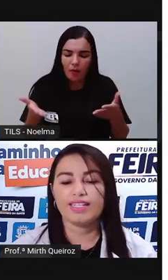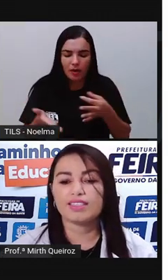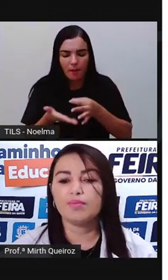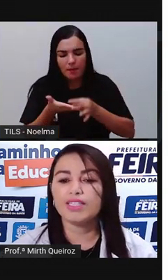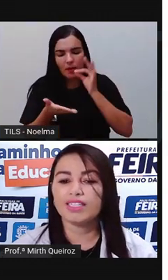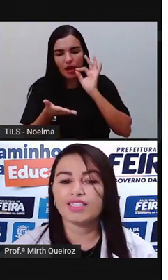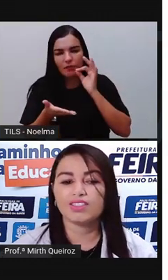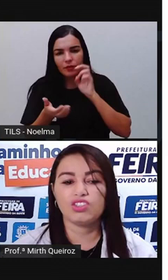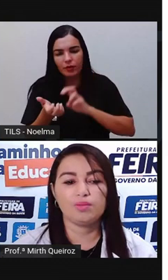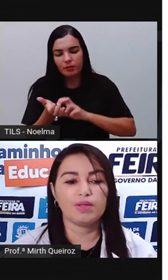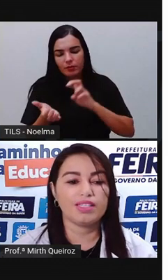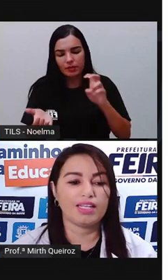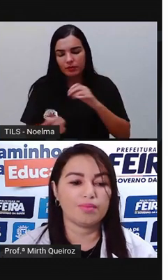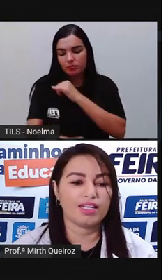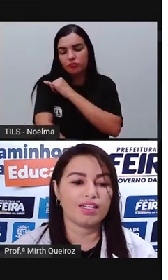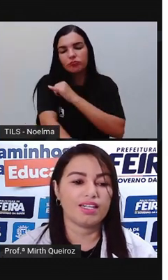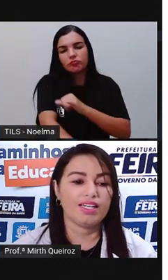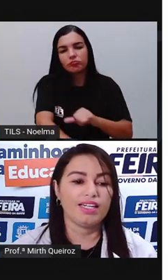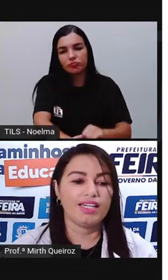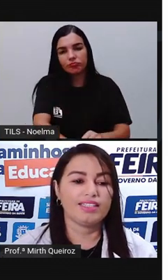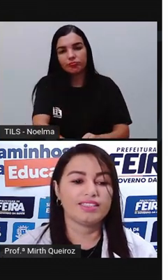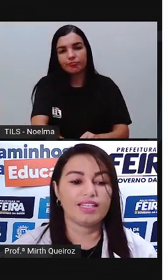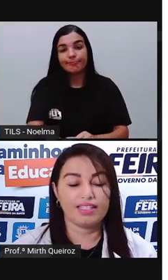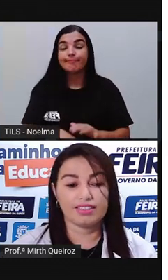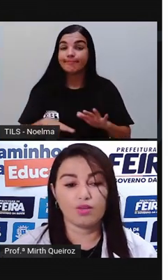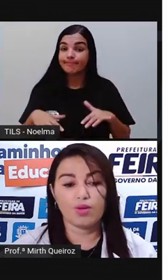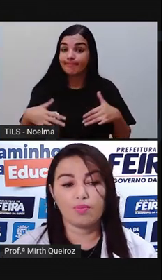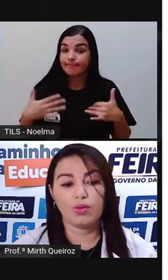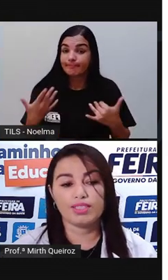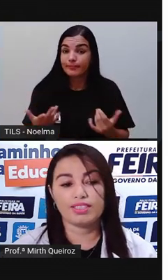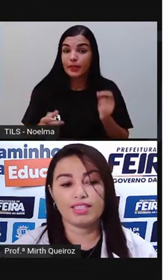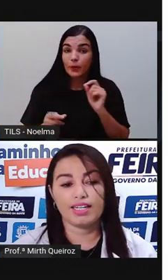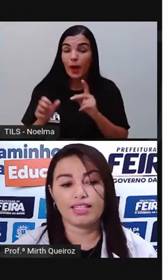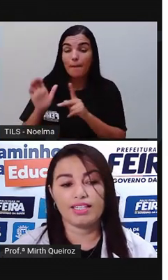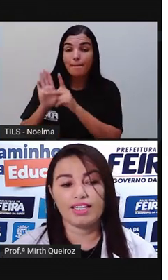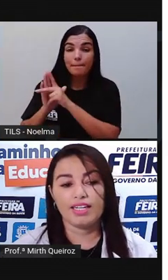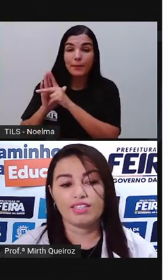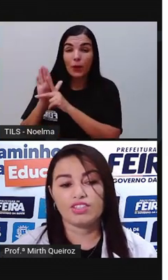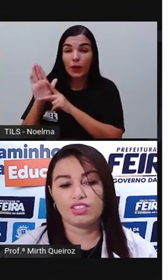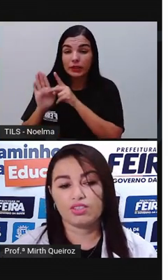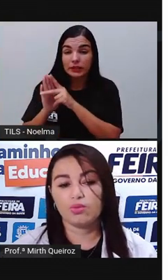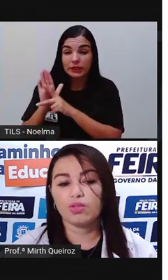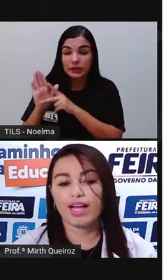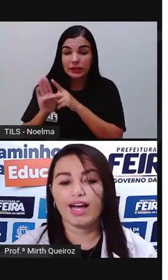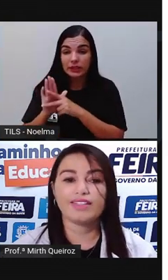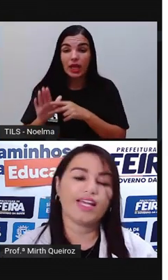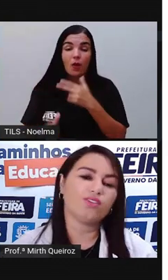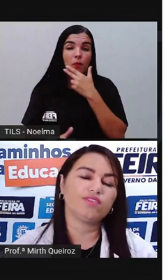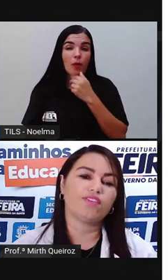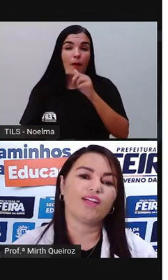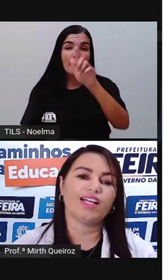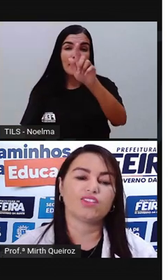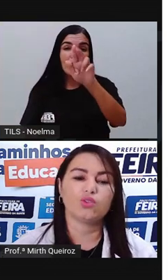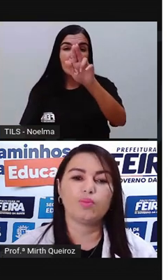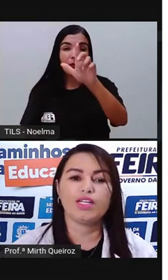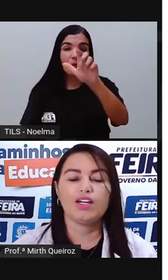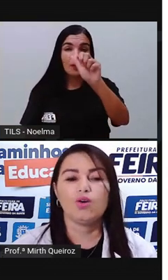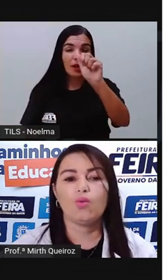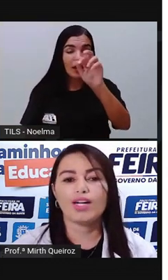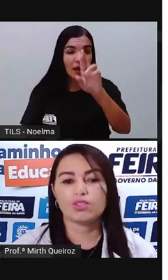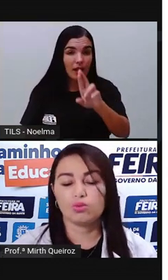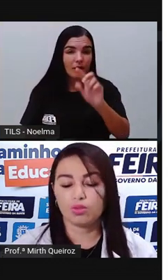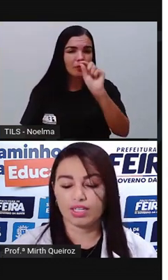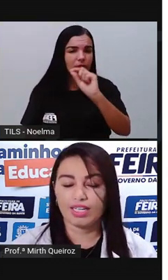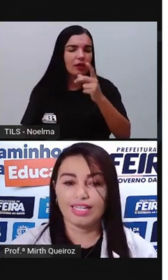nessa manhã de Ipanema. Essa é uma poesia aí de Goulart, né? Onde vai falar sobre